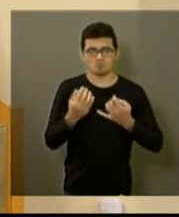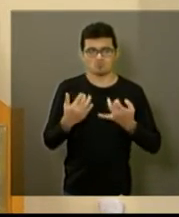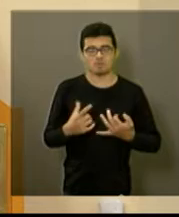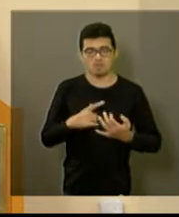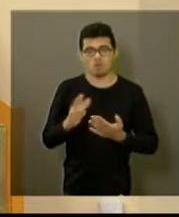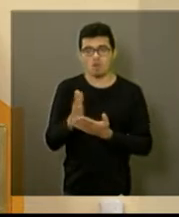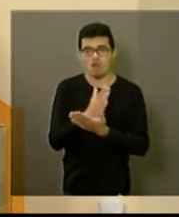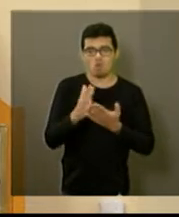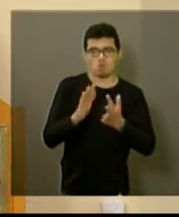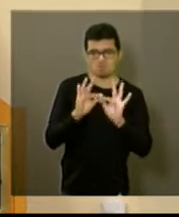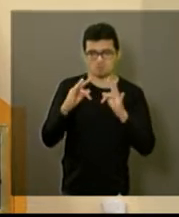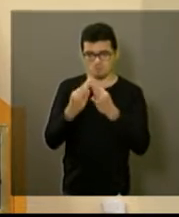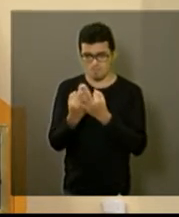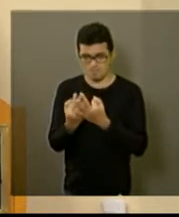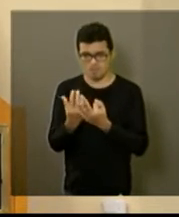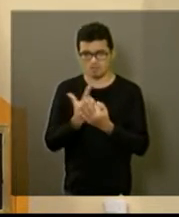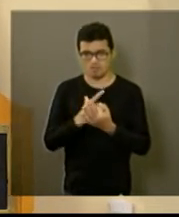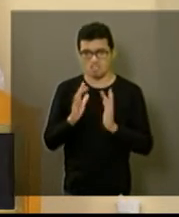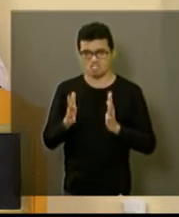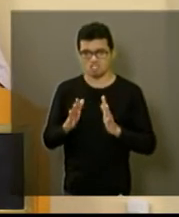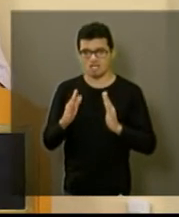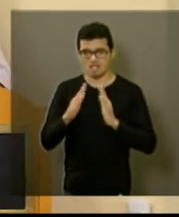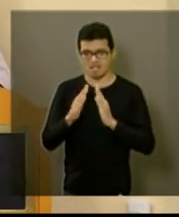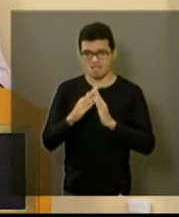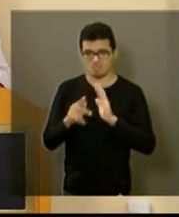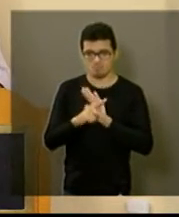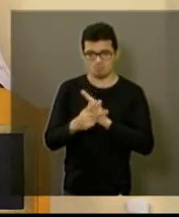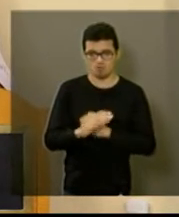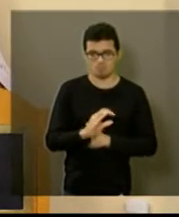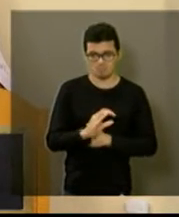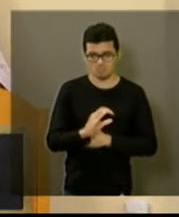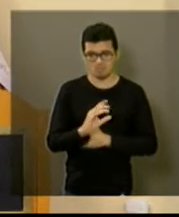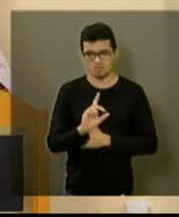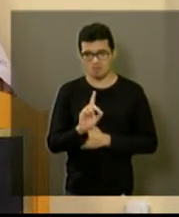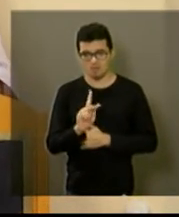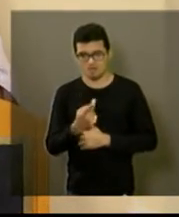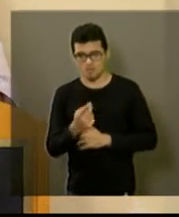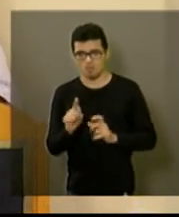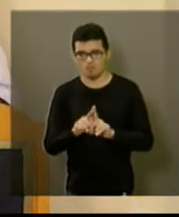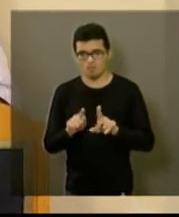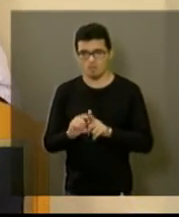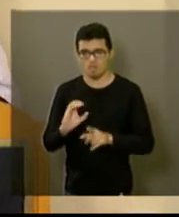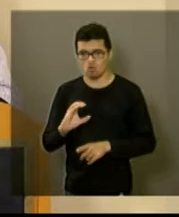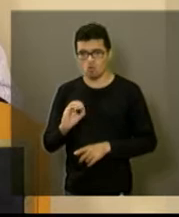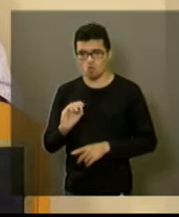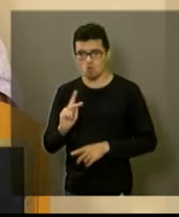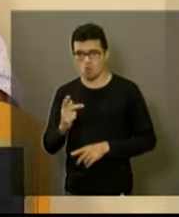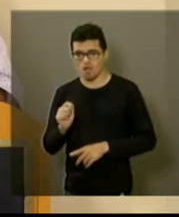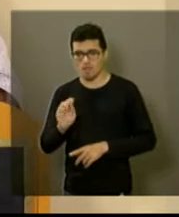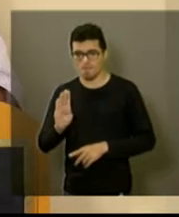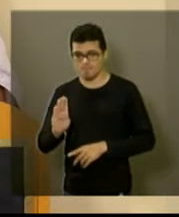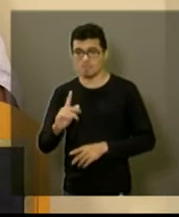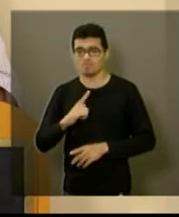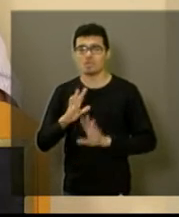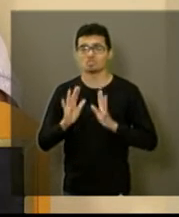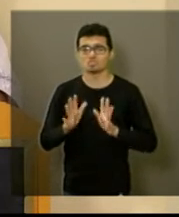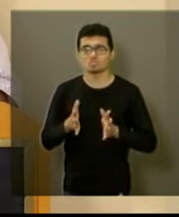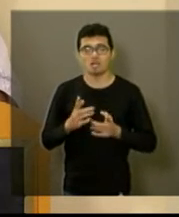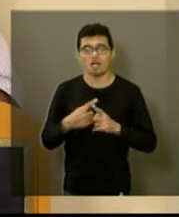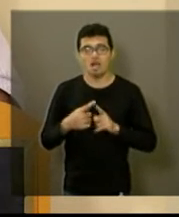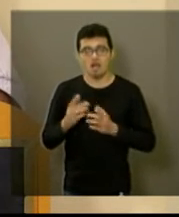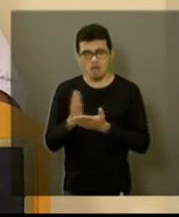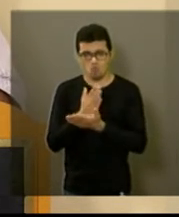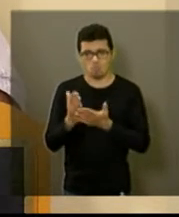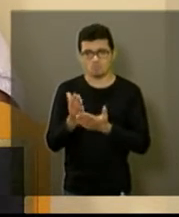famílias de lá têm casa já pelo CDHU e pela Coab, algumas famílias que já foram identificadas. Quem está